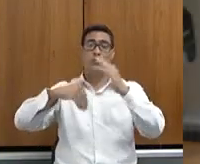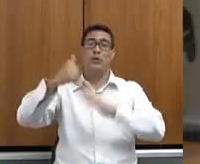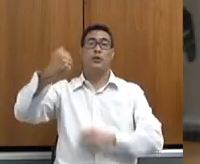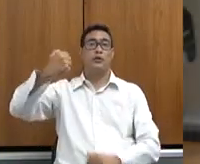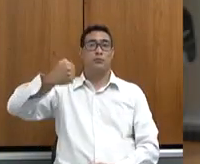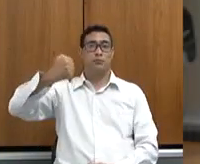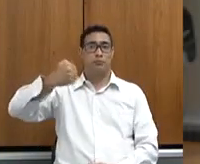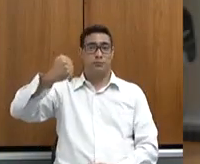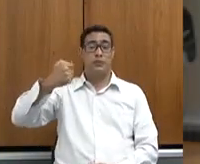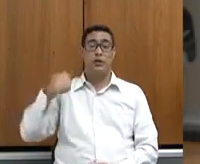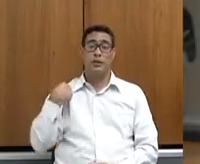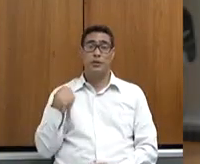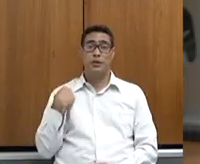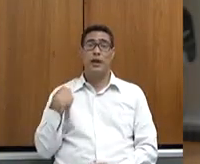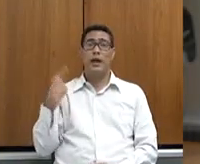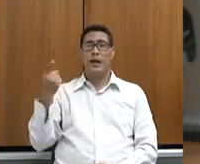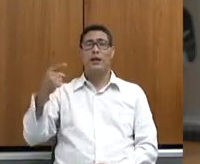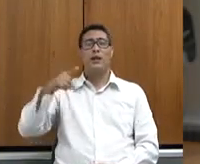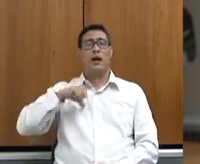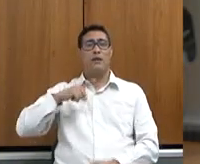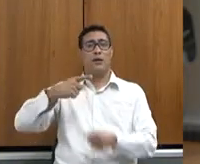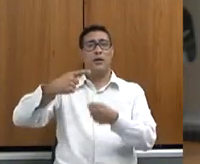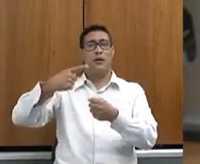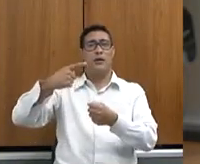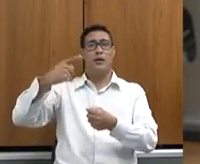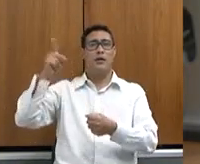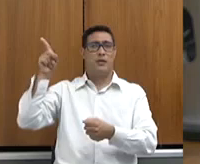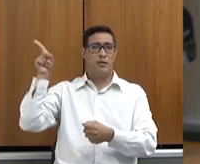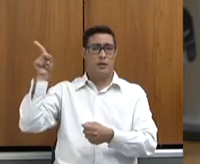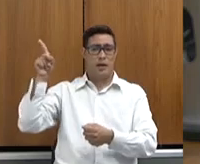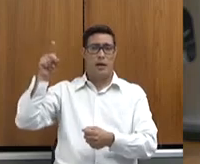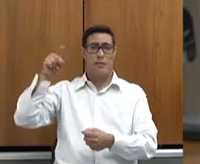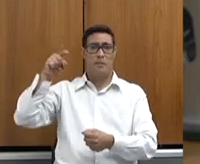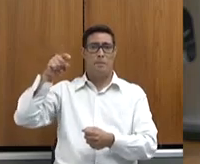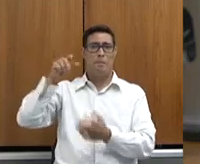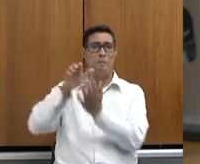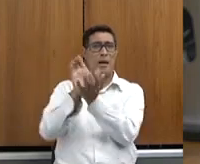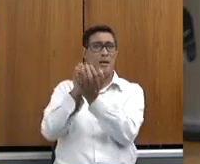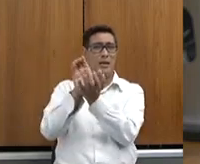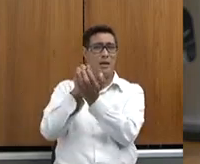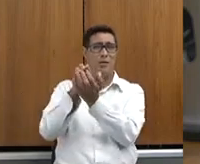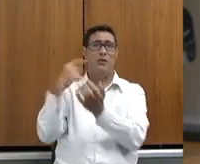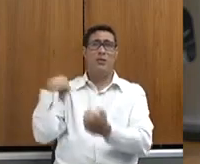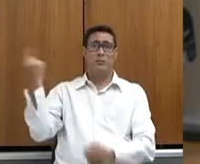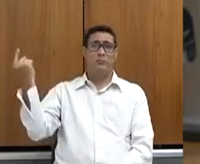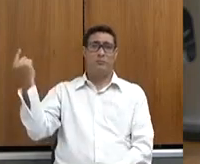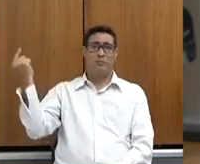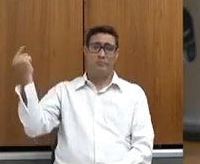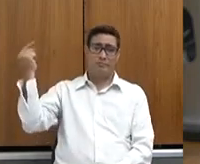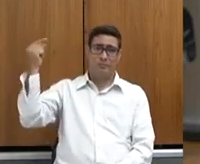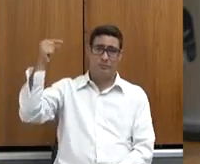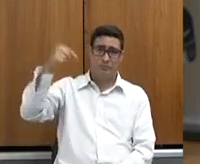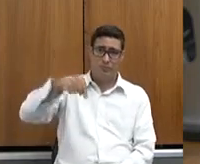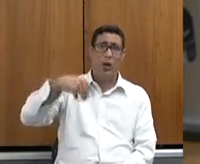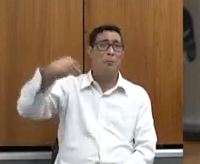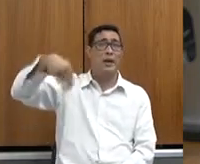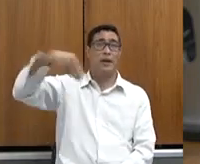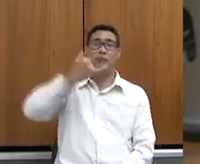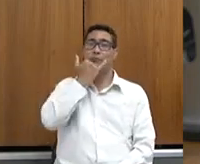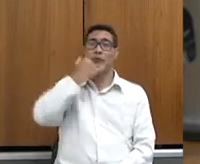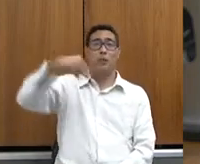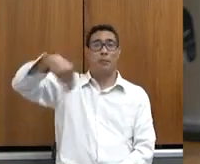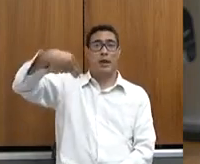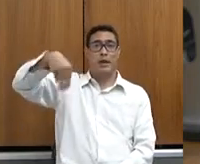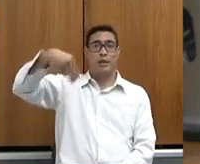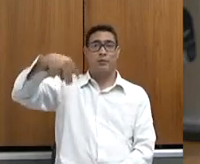hoje, lá do Maranhão. Estava no Maranhão. E aí, ele me pediu, me representa lá e fala para mim, a